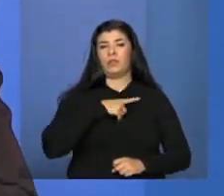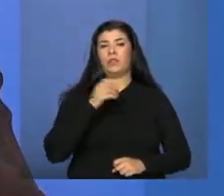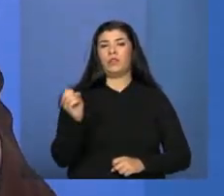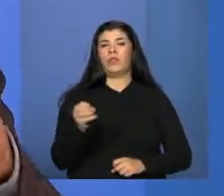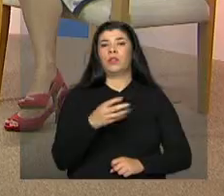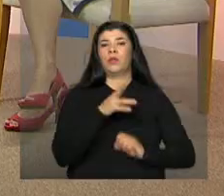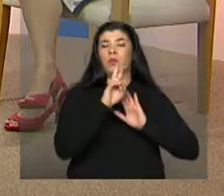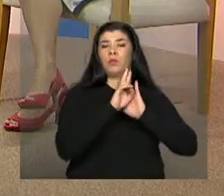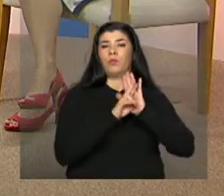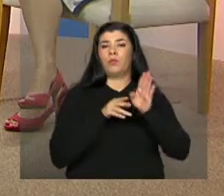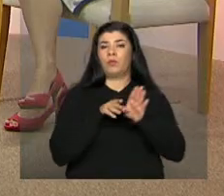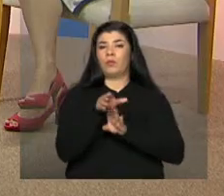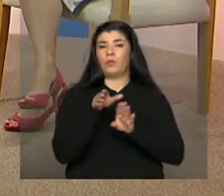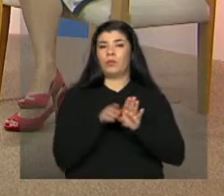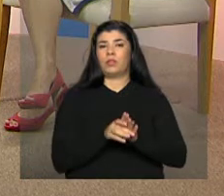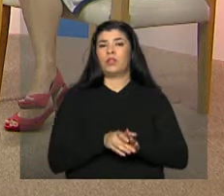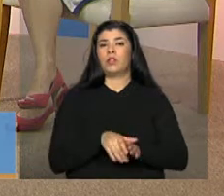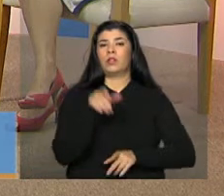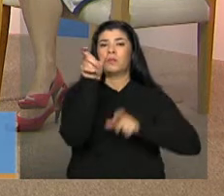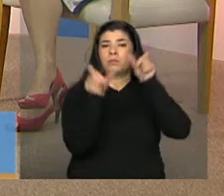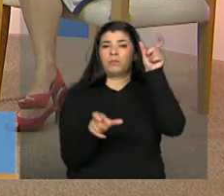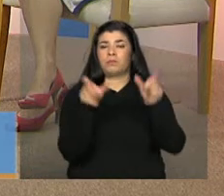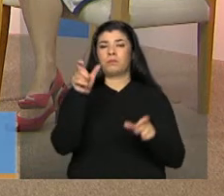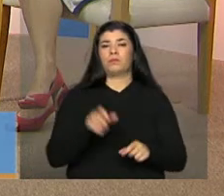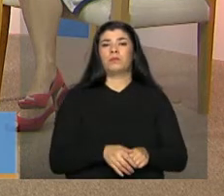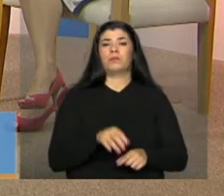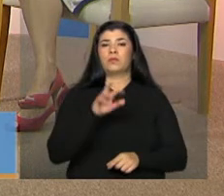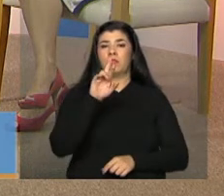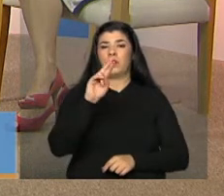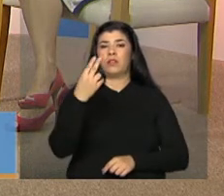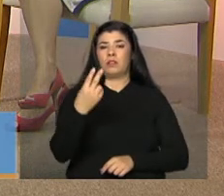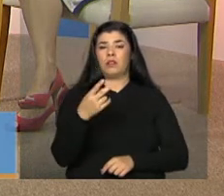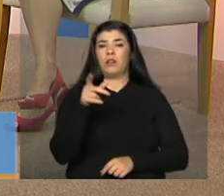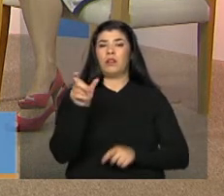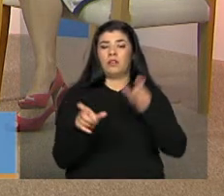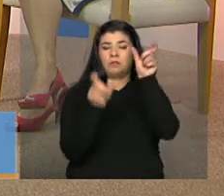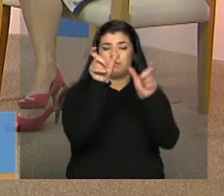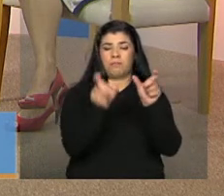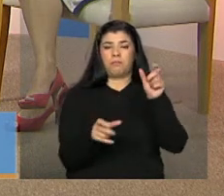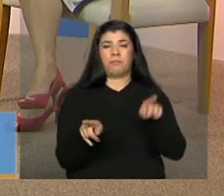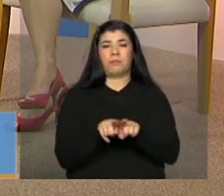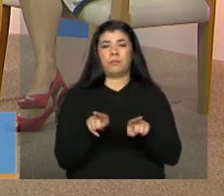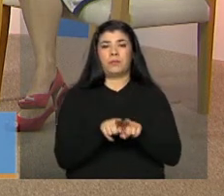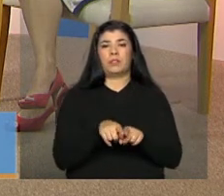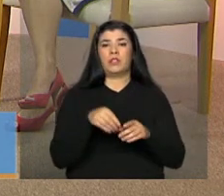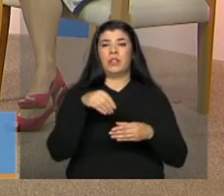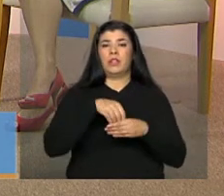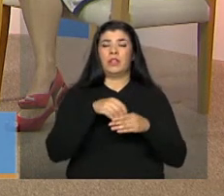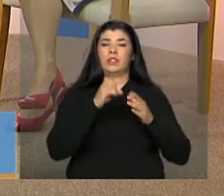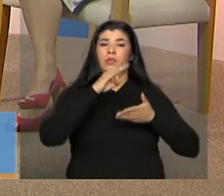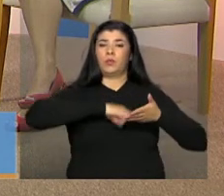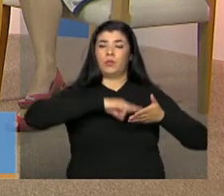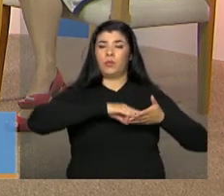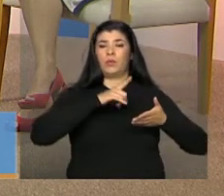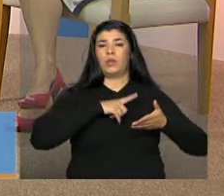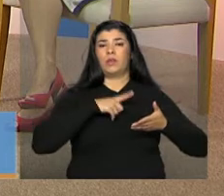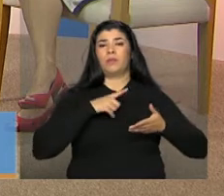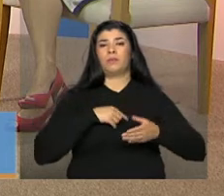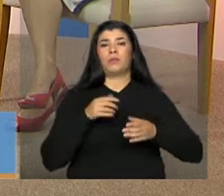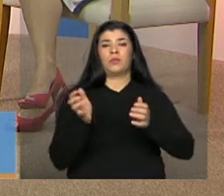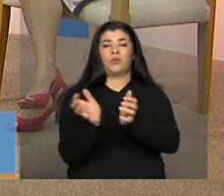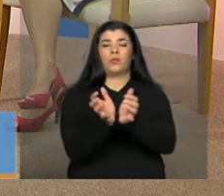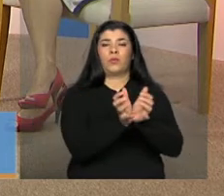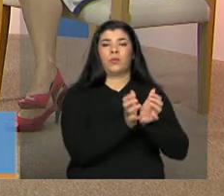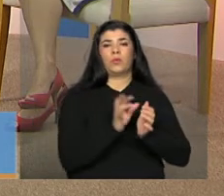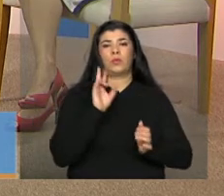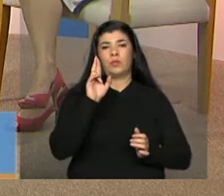então, aprovada, é esta NOB que conceitua na assistência social as equipes de referência. Então,